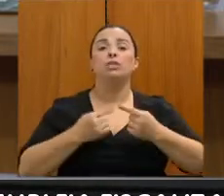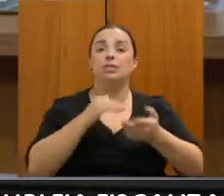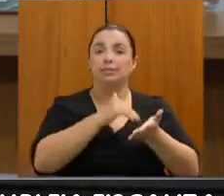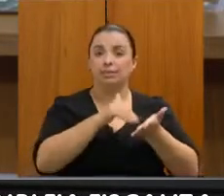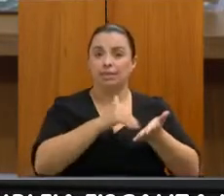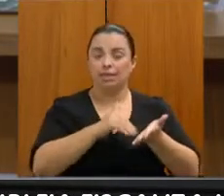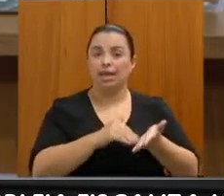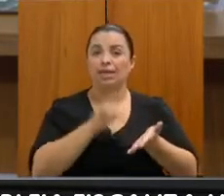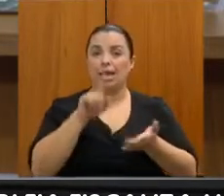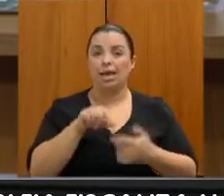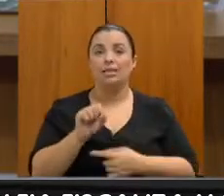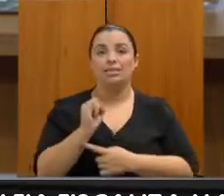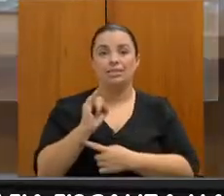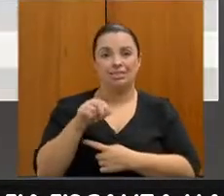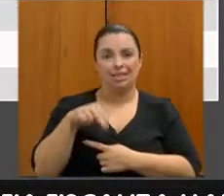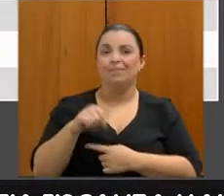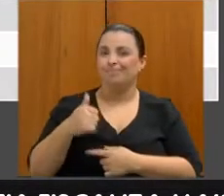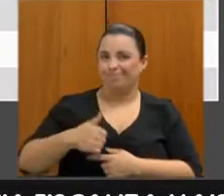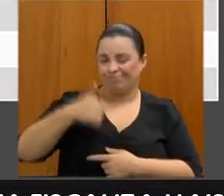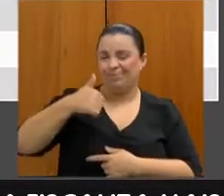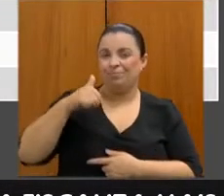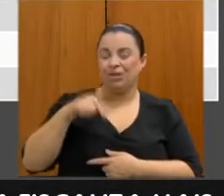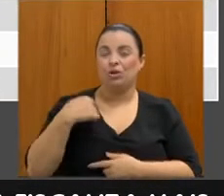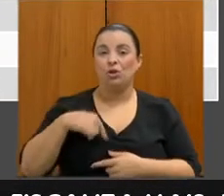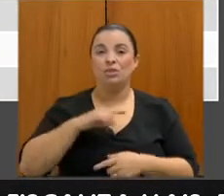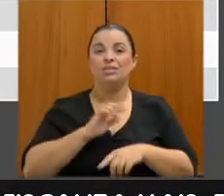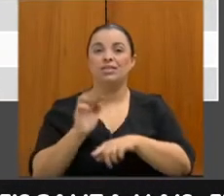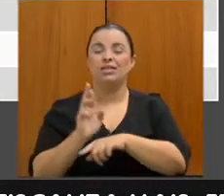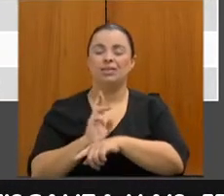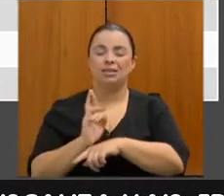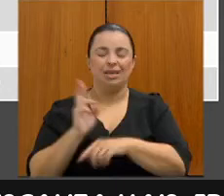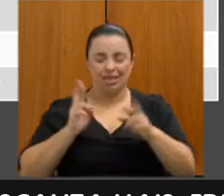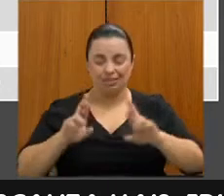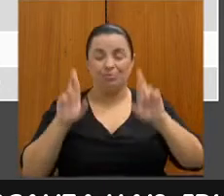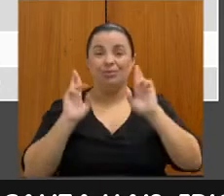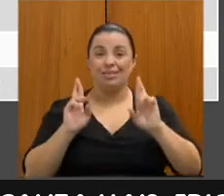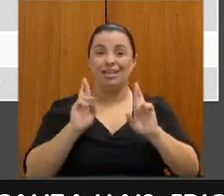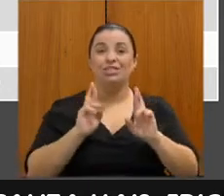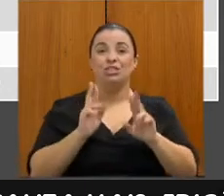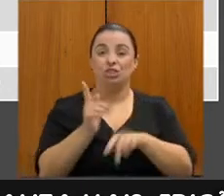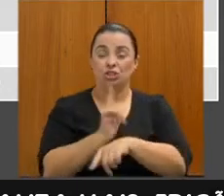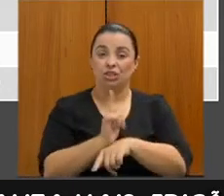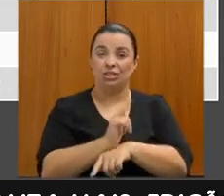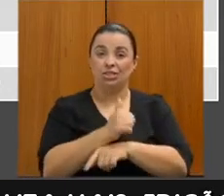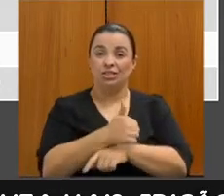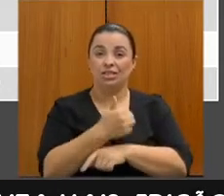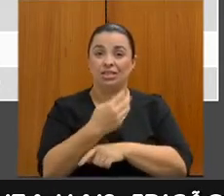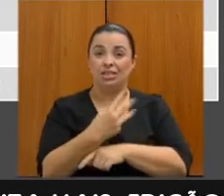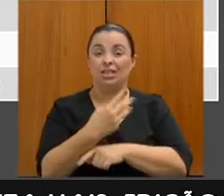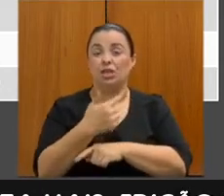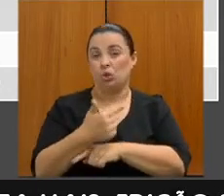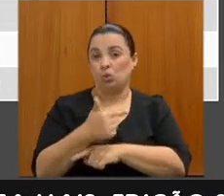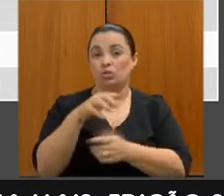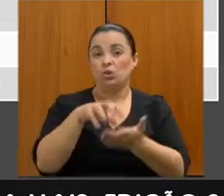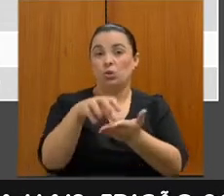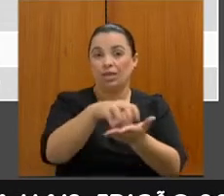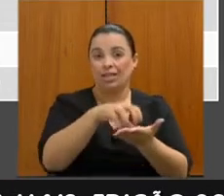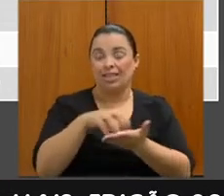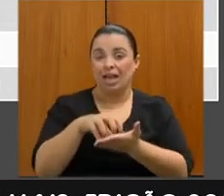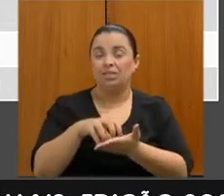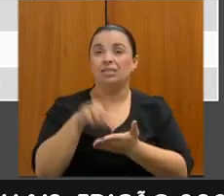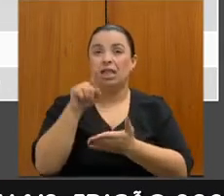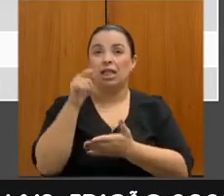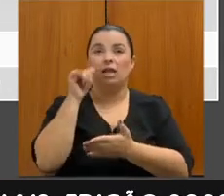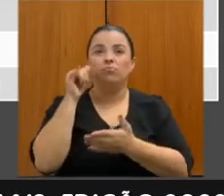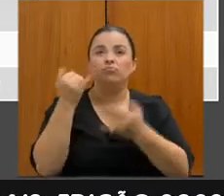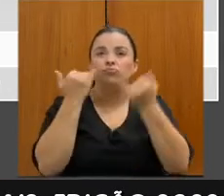delas, o CINE, nós somos responsáveis pela gestão de 132 unidades do CINE no Estado, e, conforme os dados abaixo, a gente